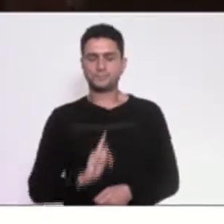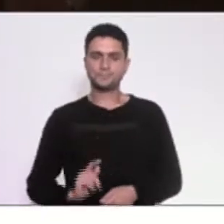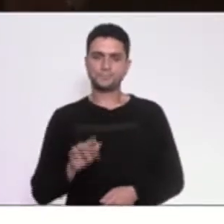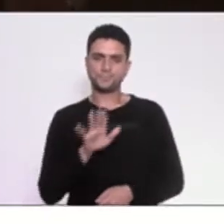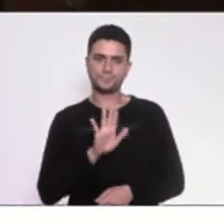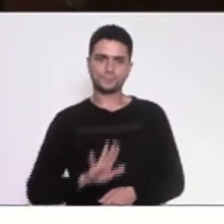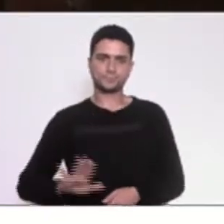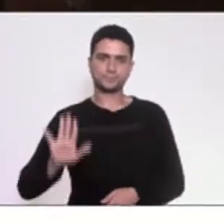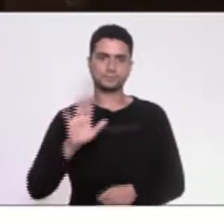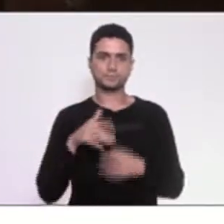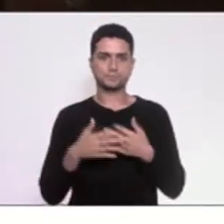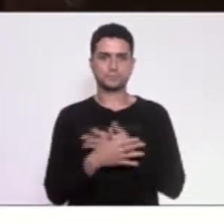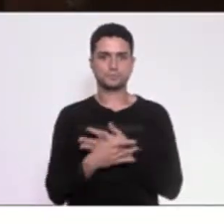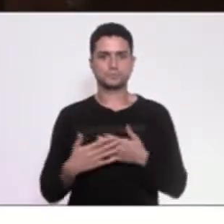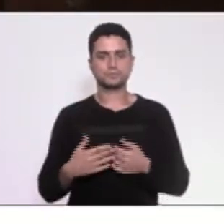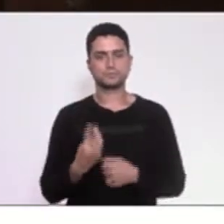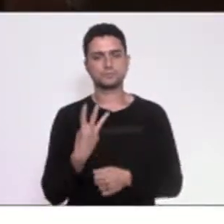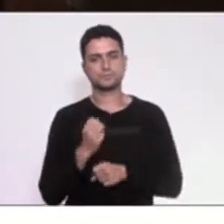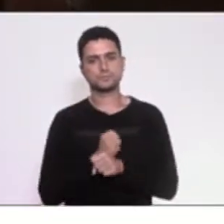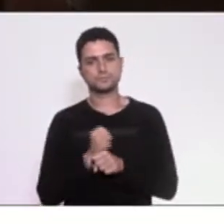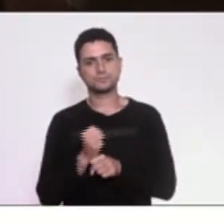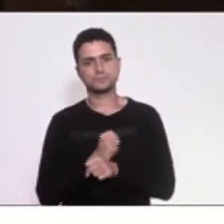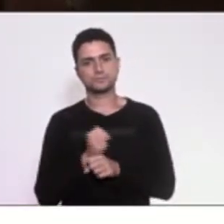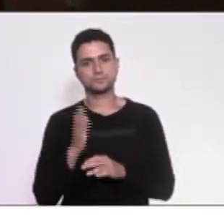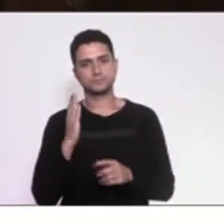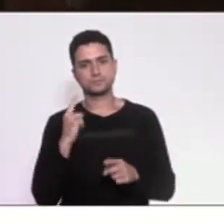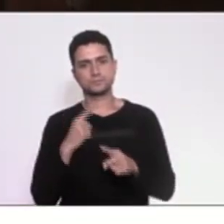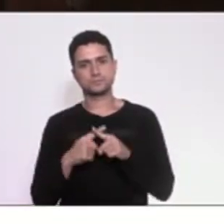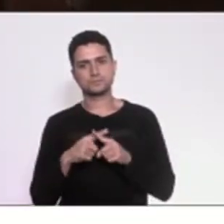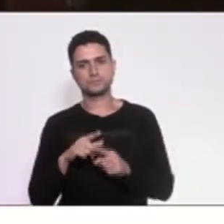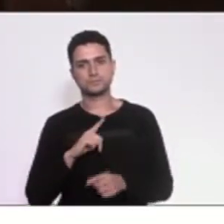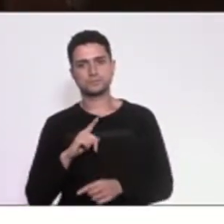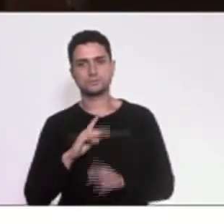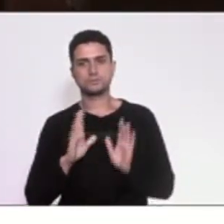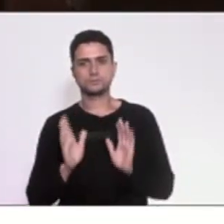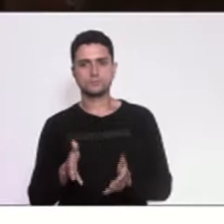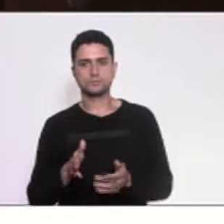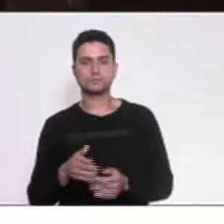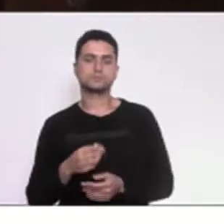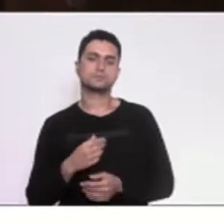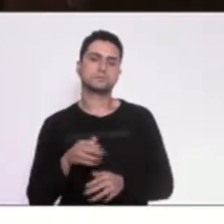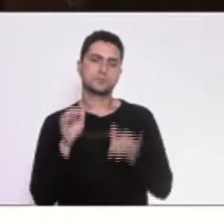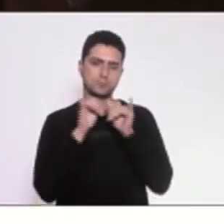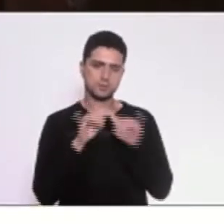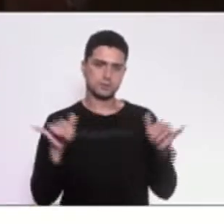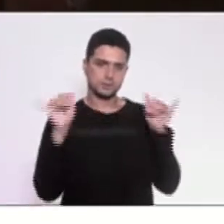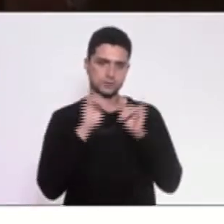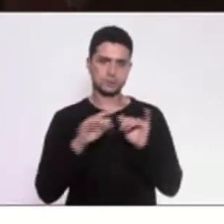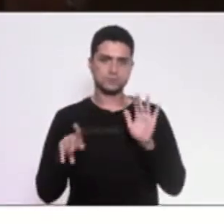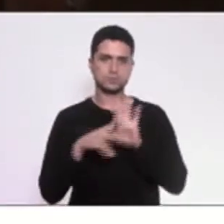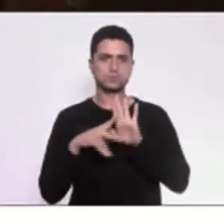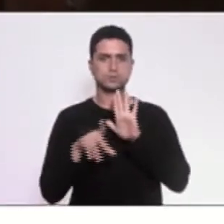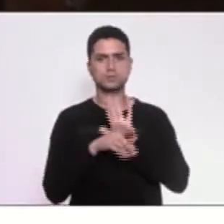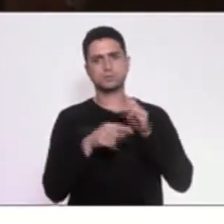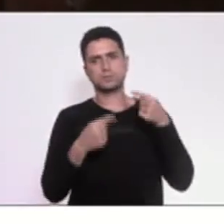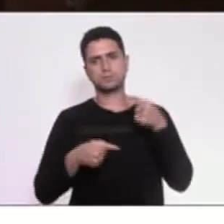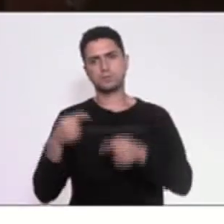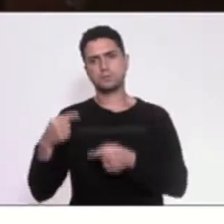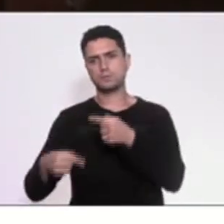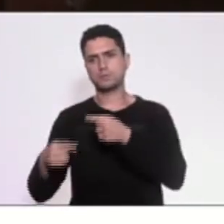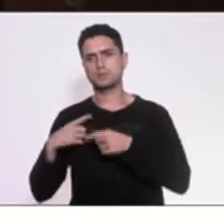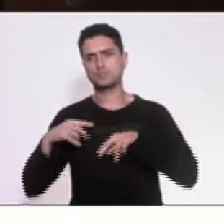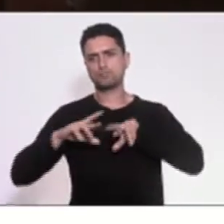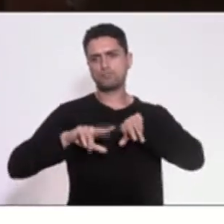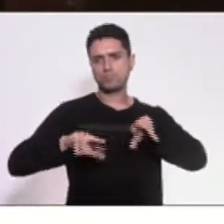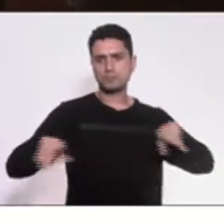anos e meio, esta mensagem, este projeto foi discutido das mais diferentes